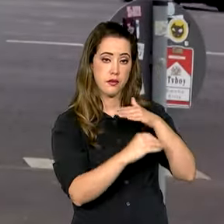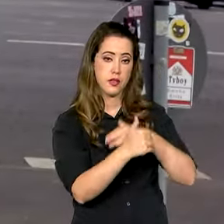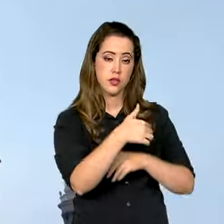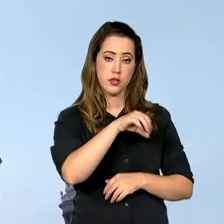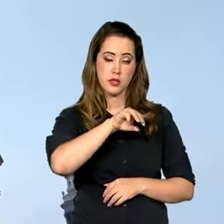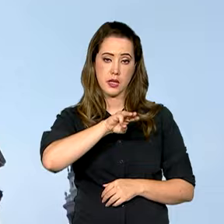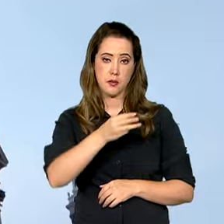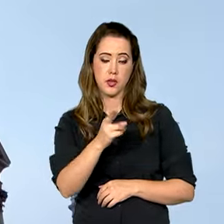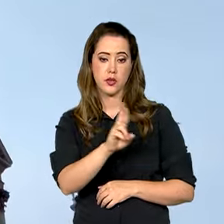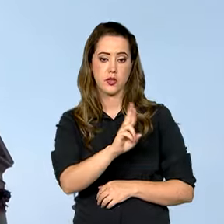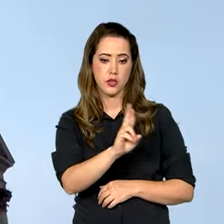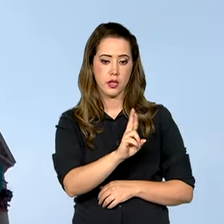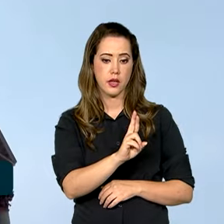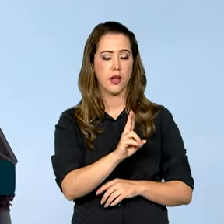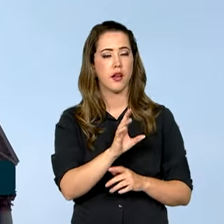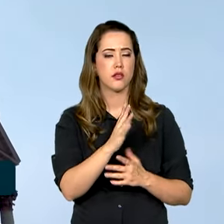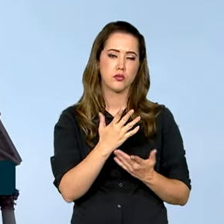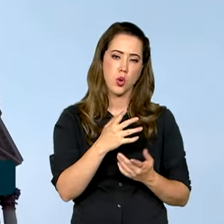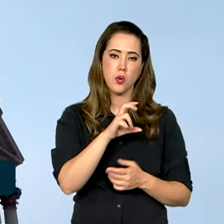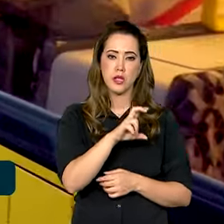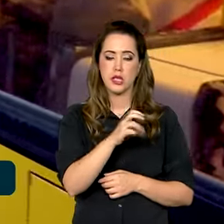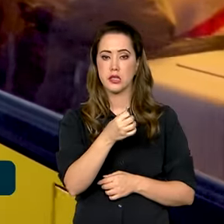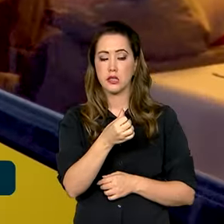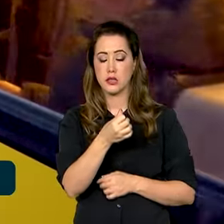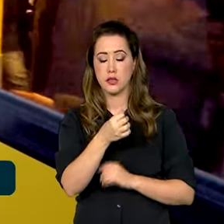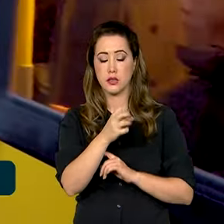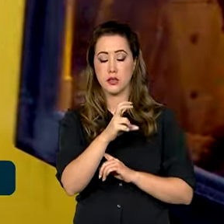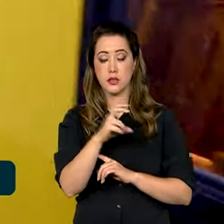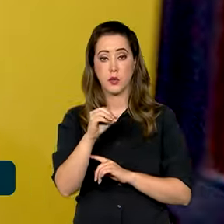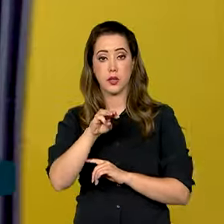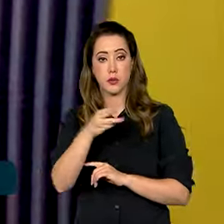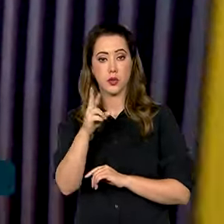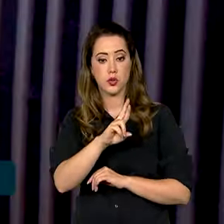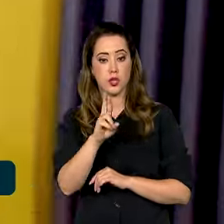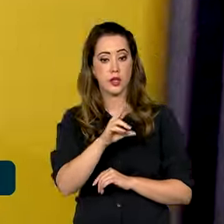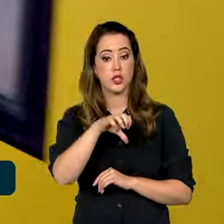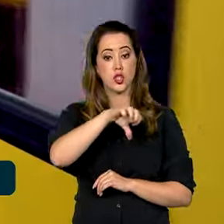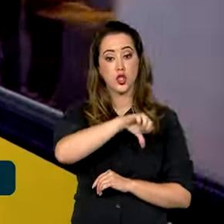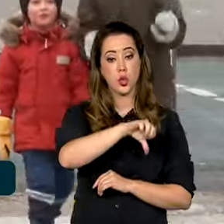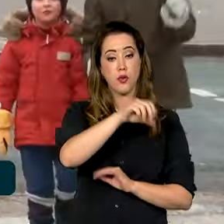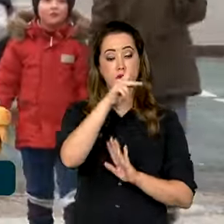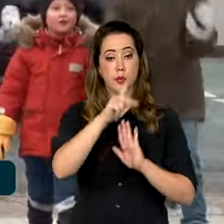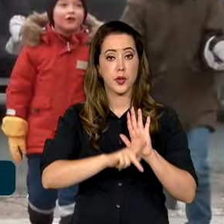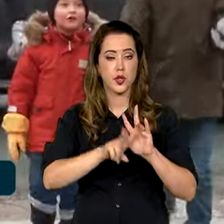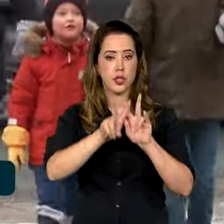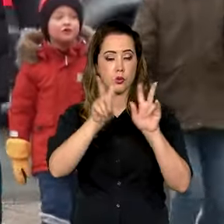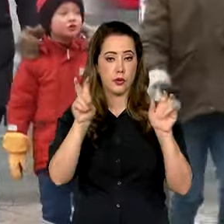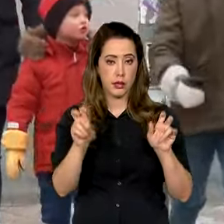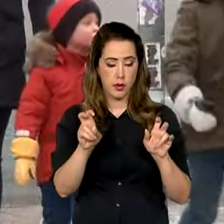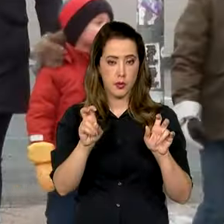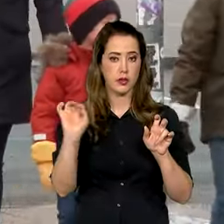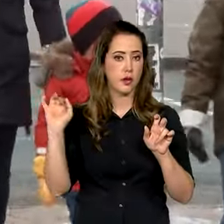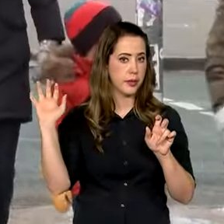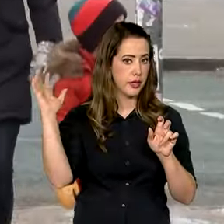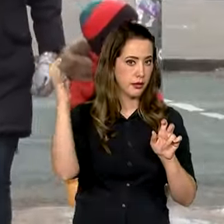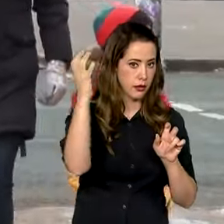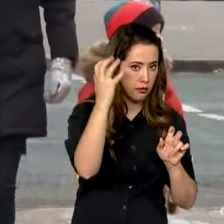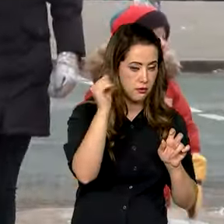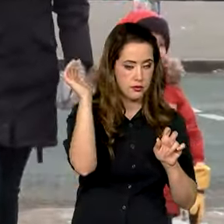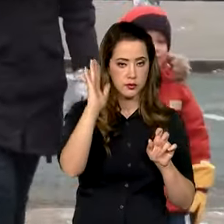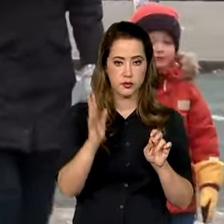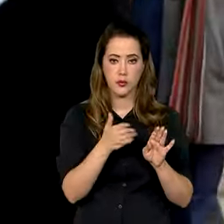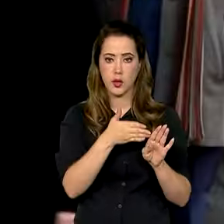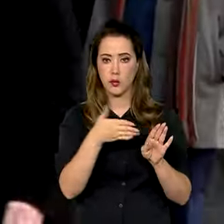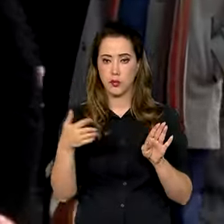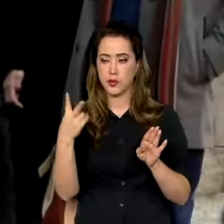ou cerca de 550 milhões de reais, em nove projetos de cooperação na área ambiental no Brasil ao longo de dois